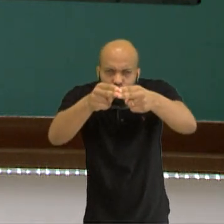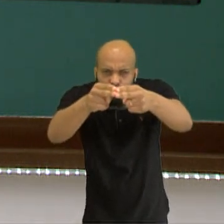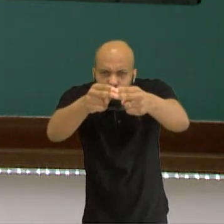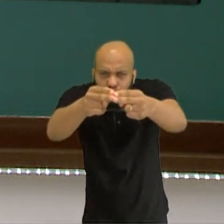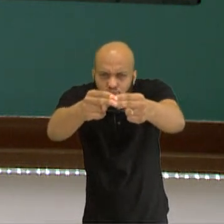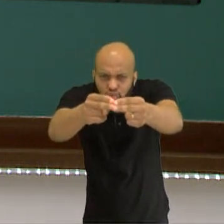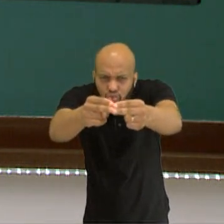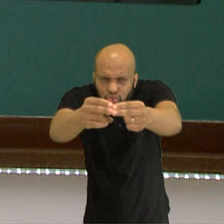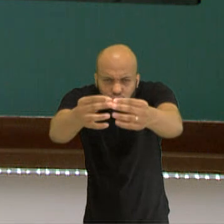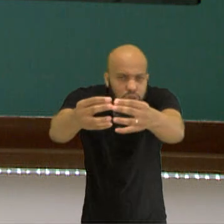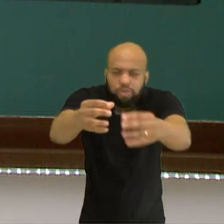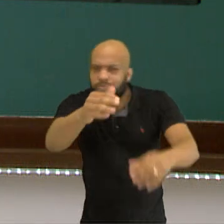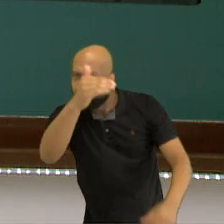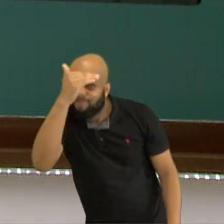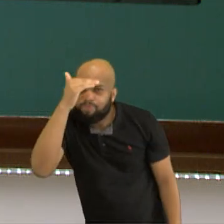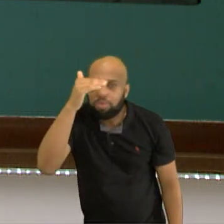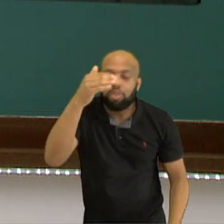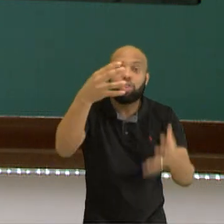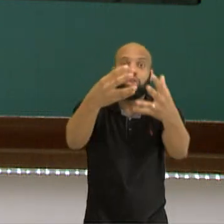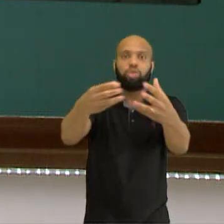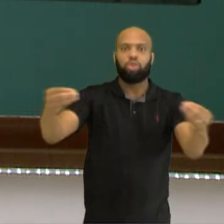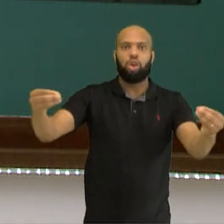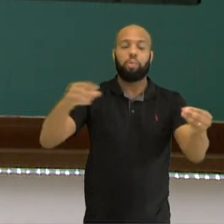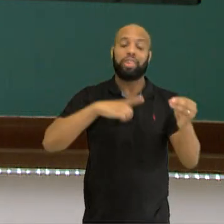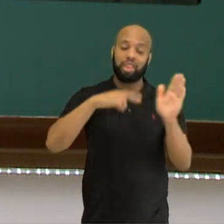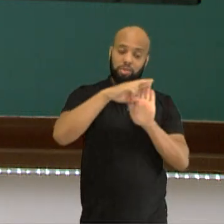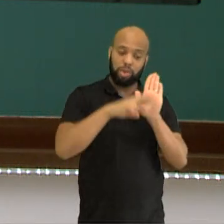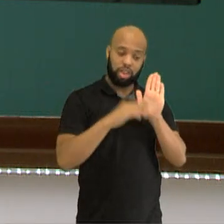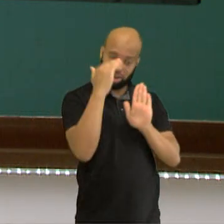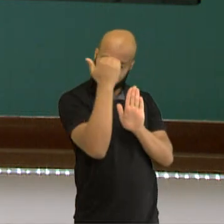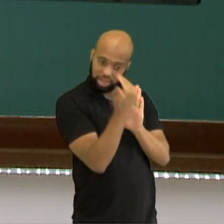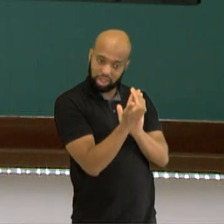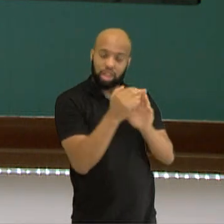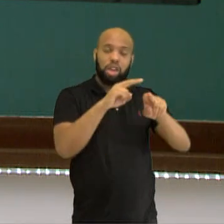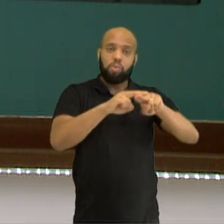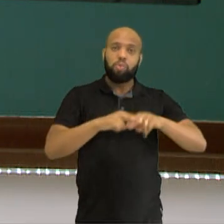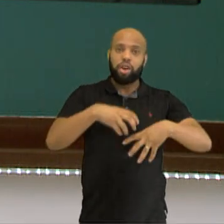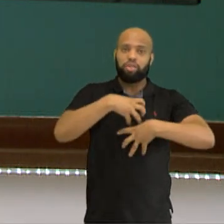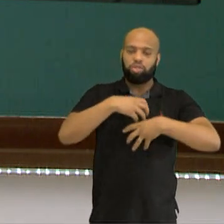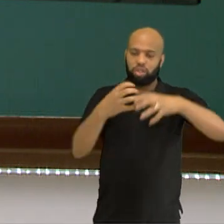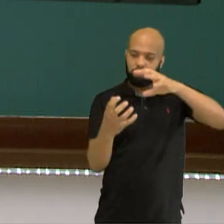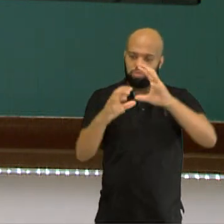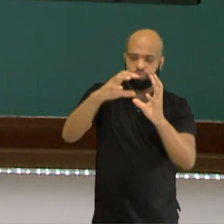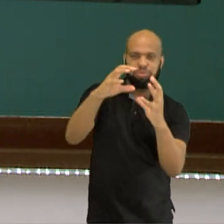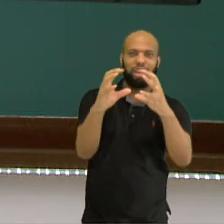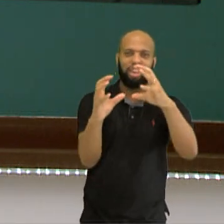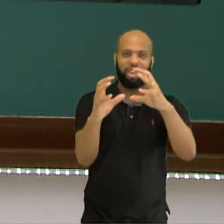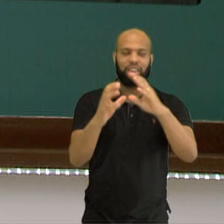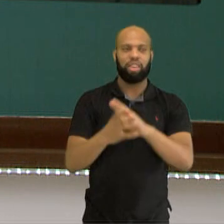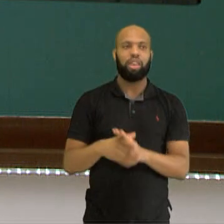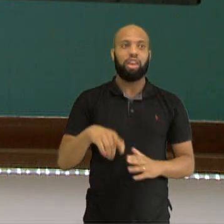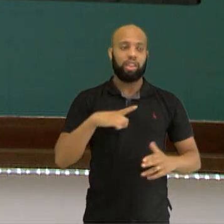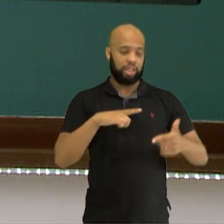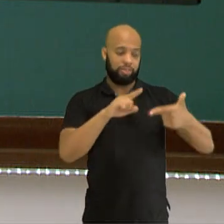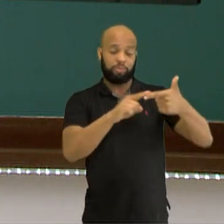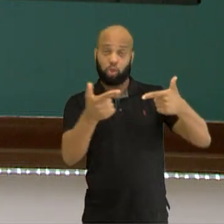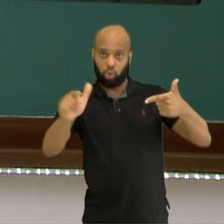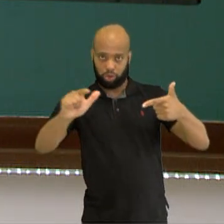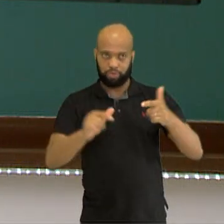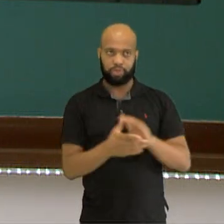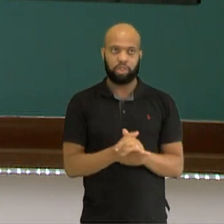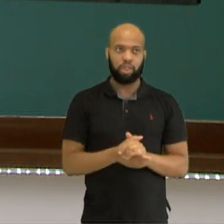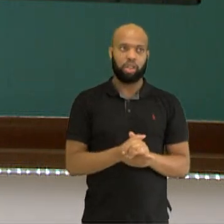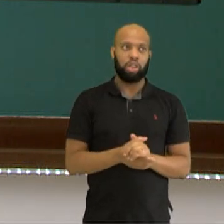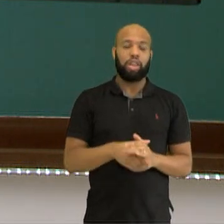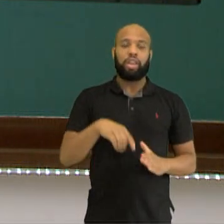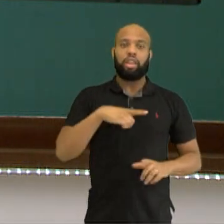vai sumindo e sempre vai obedecer uma regra por causa da curvatura do nosso planeta. Uma segunda evidência são as